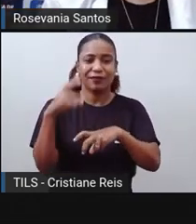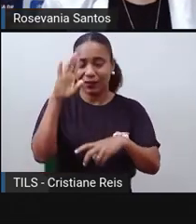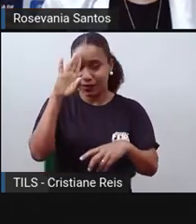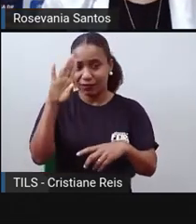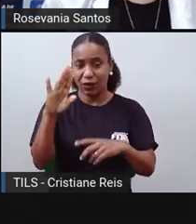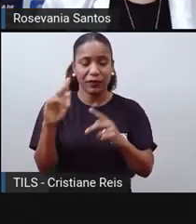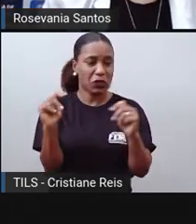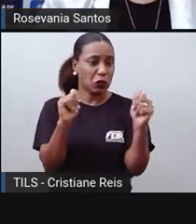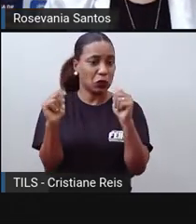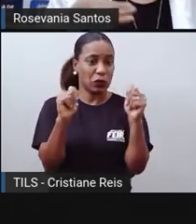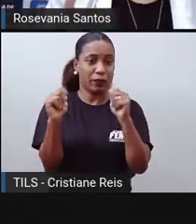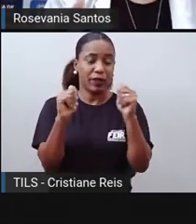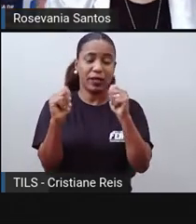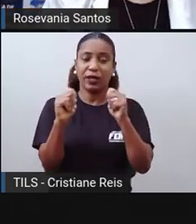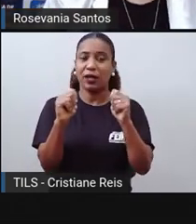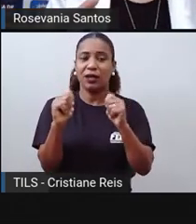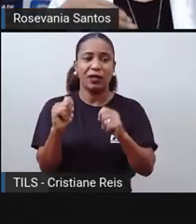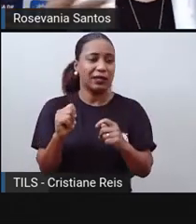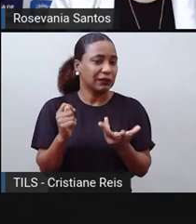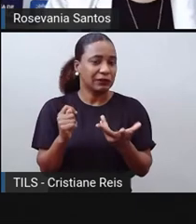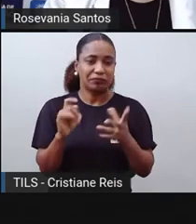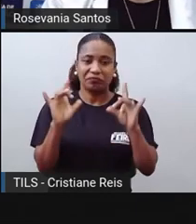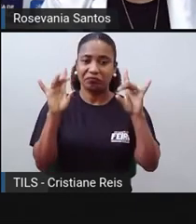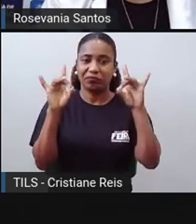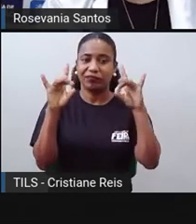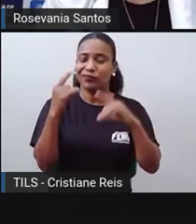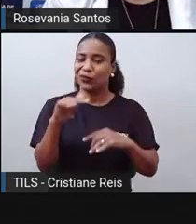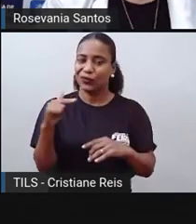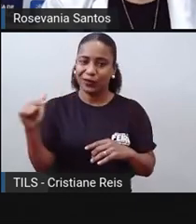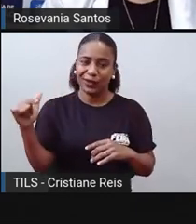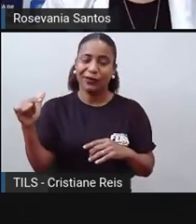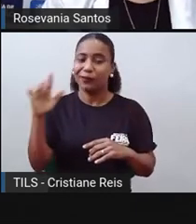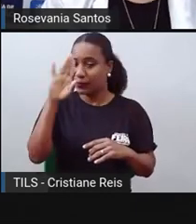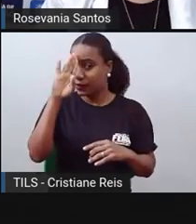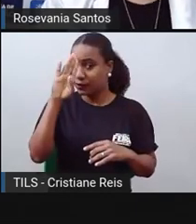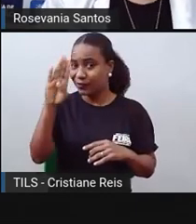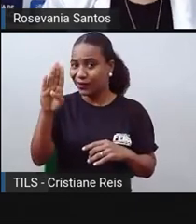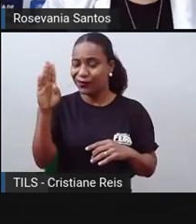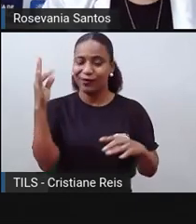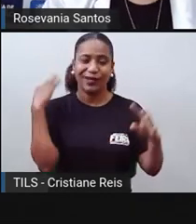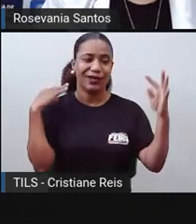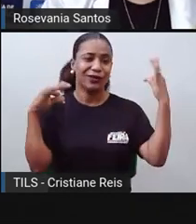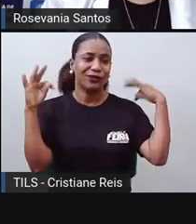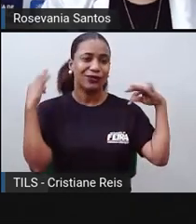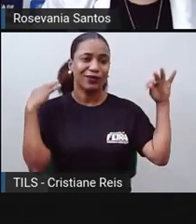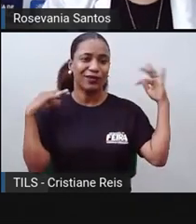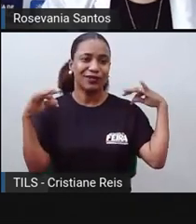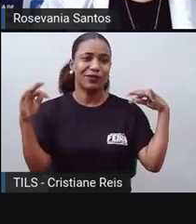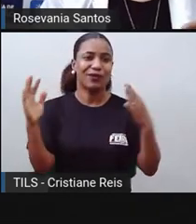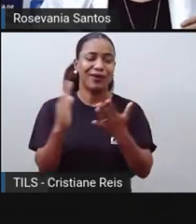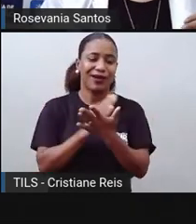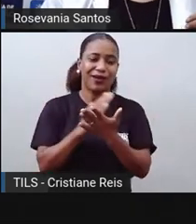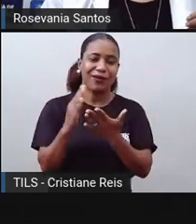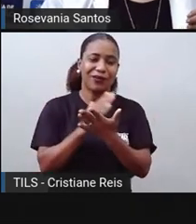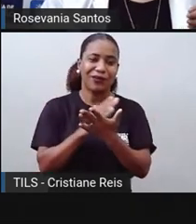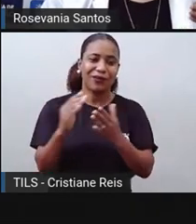expressiva, o turismo é que vai ser a característica principal, e algumas ilhas, só mesmo,